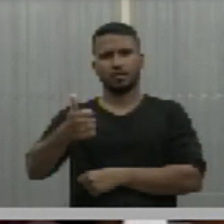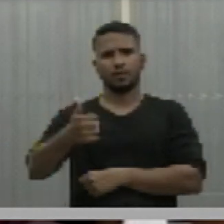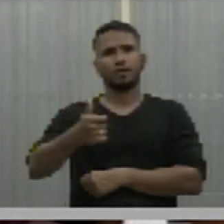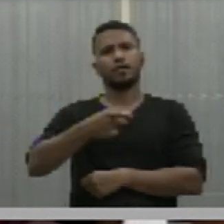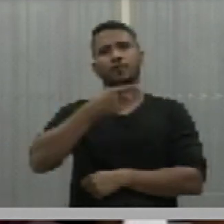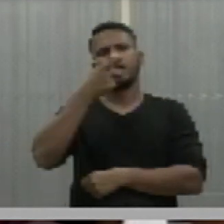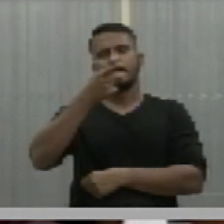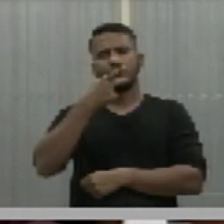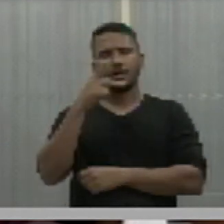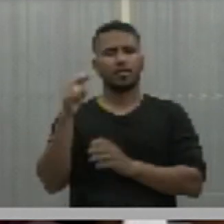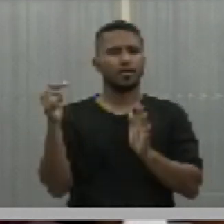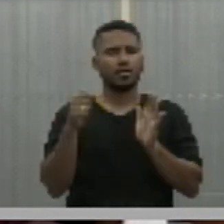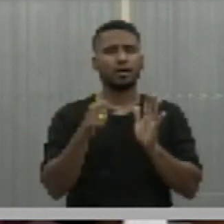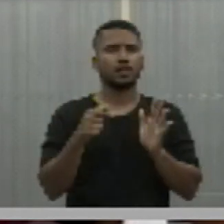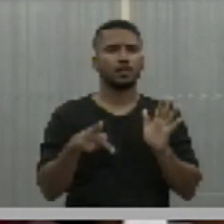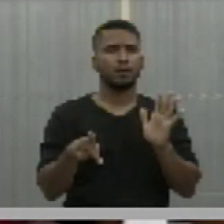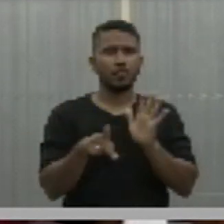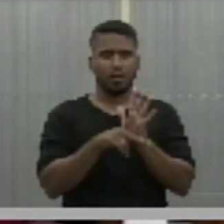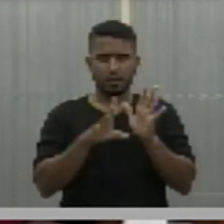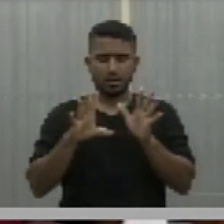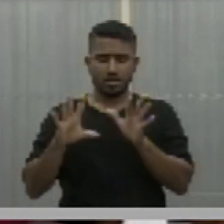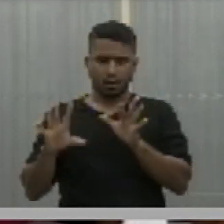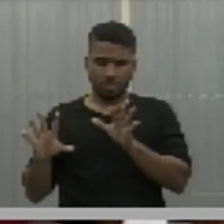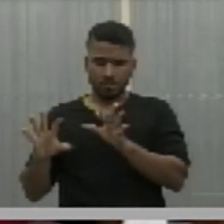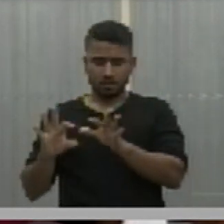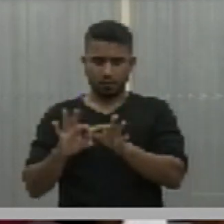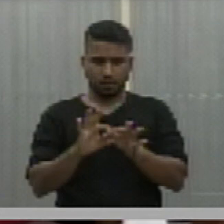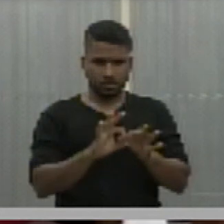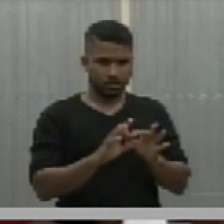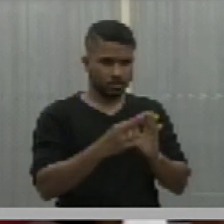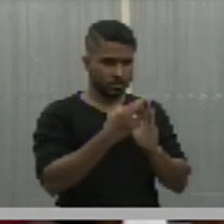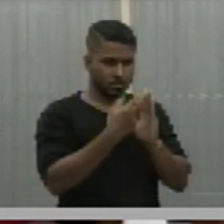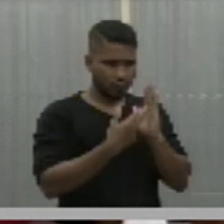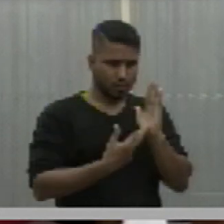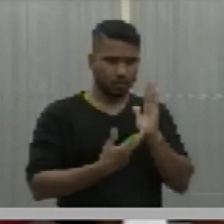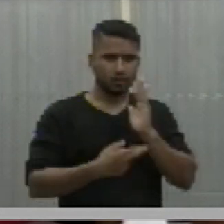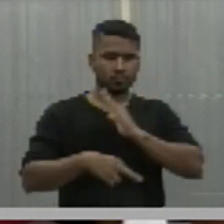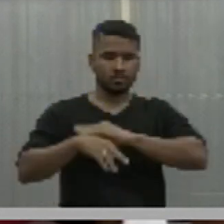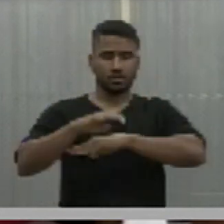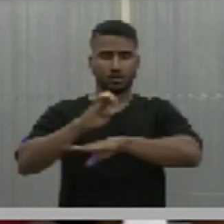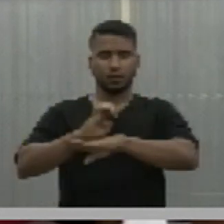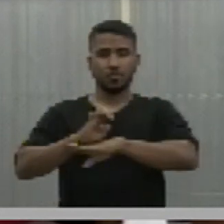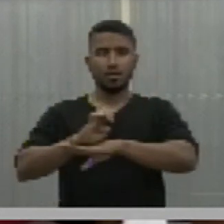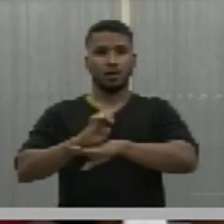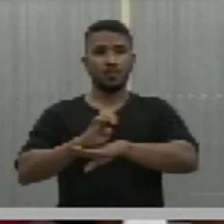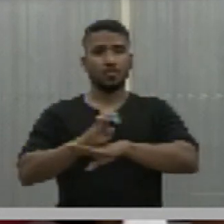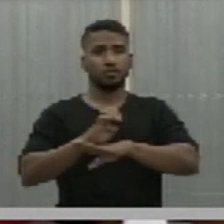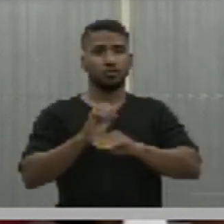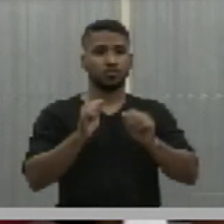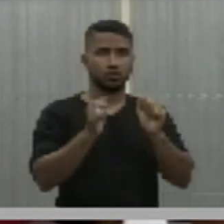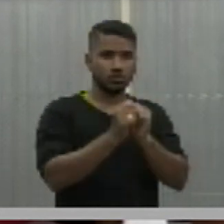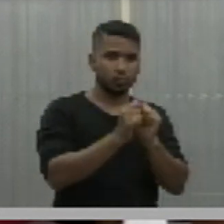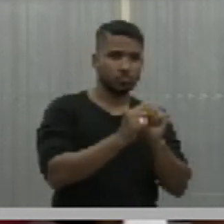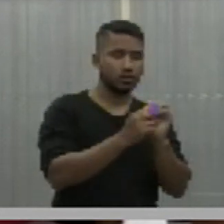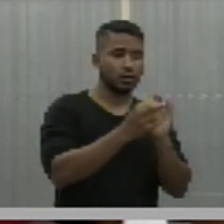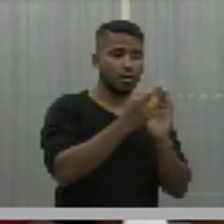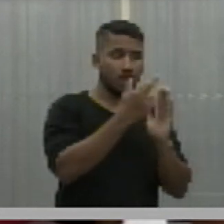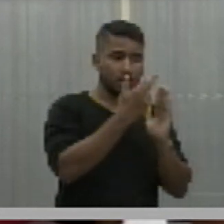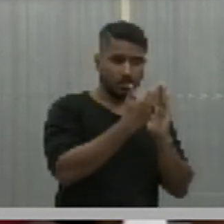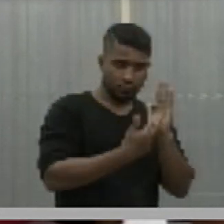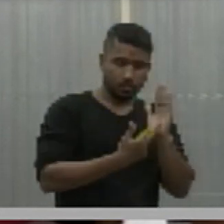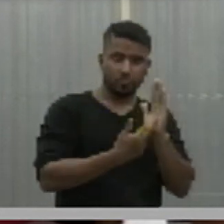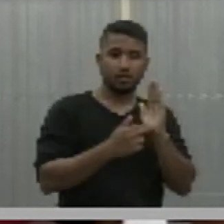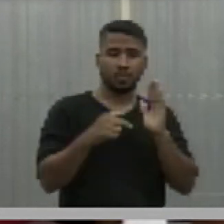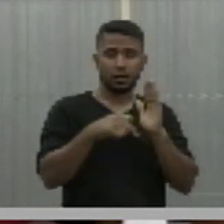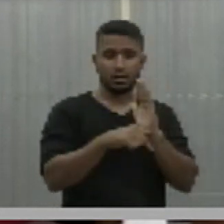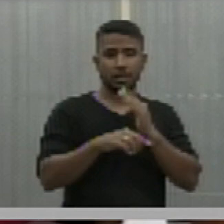da unificação da regulação estadual com a regulação aqui de Terezinha. Essa